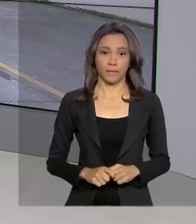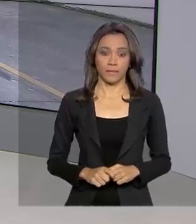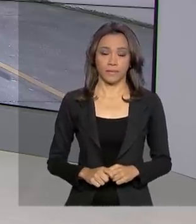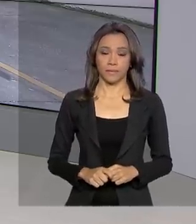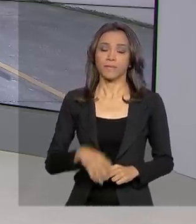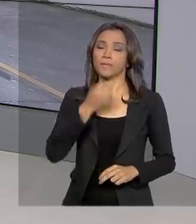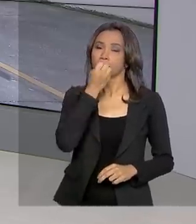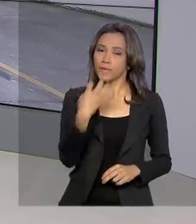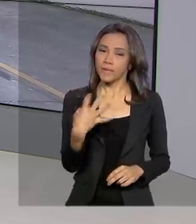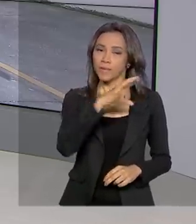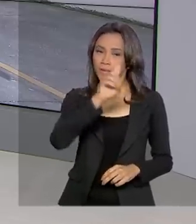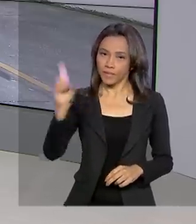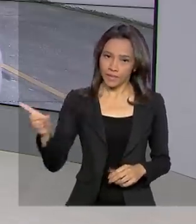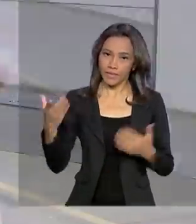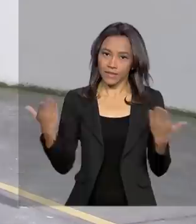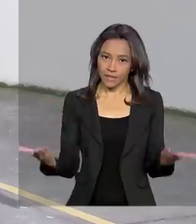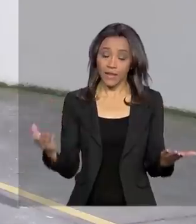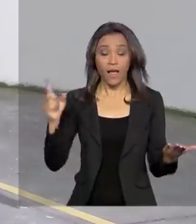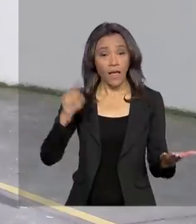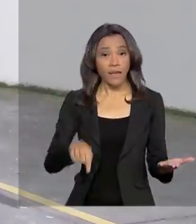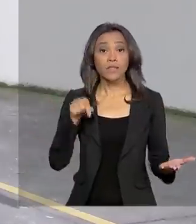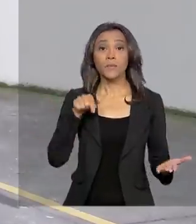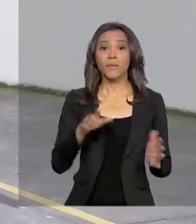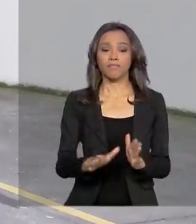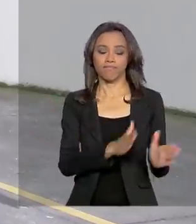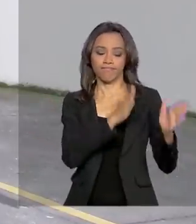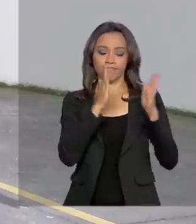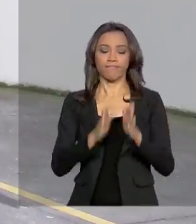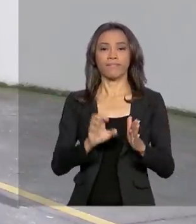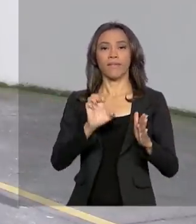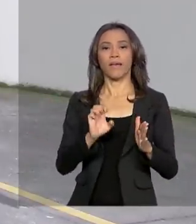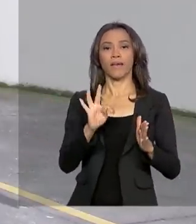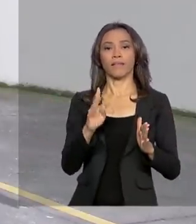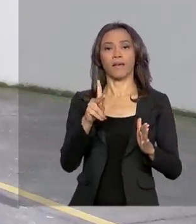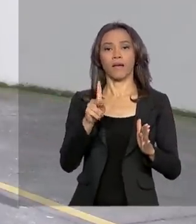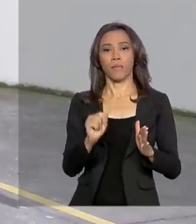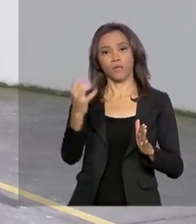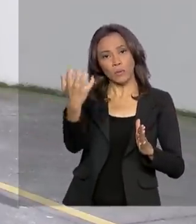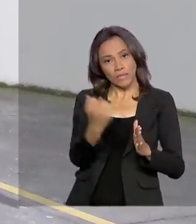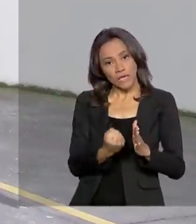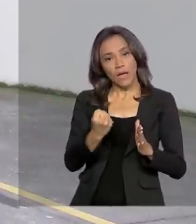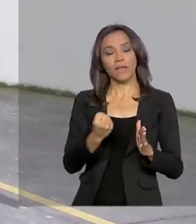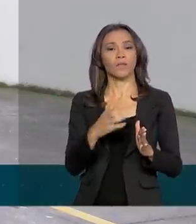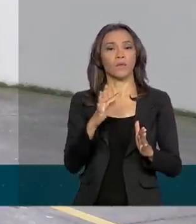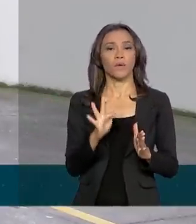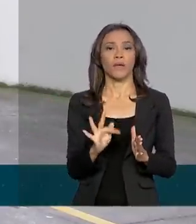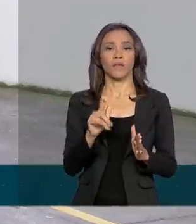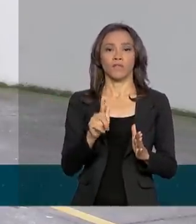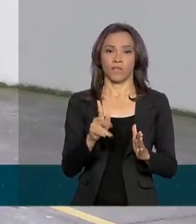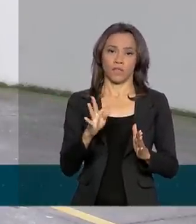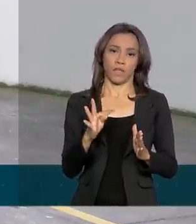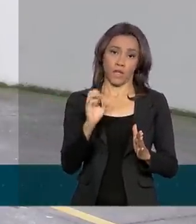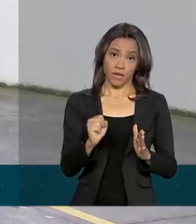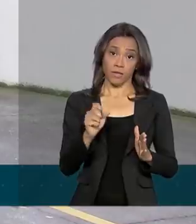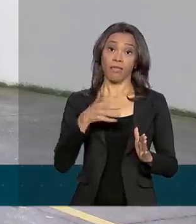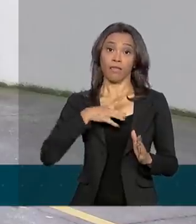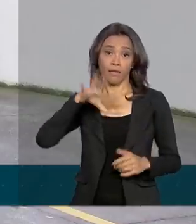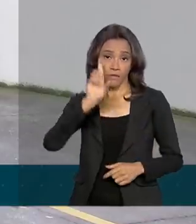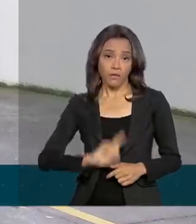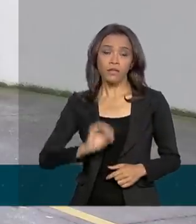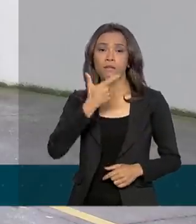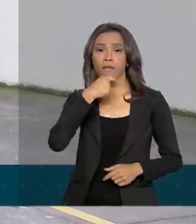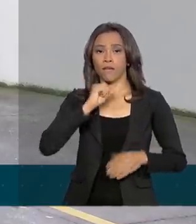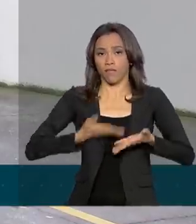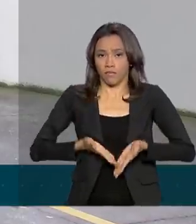Bom dia, Renata. Essa é mais uma etapa da liberação do saque imediato. Tem direito, como você disse, trabalhadores